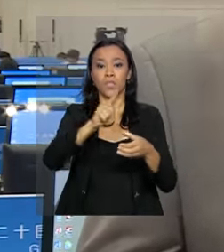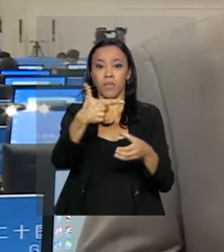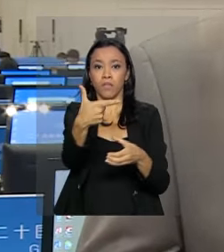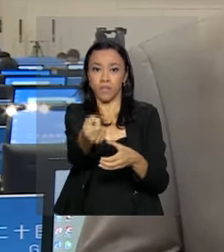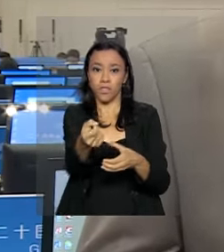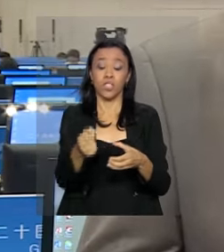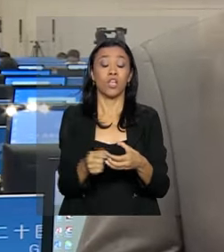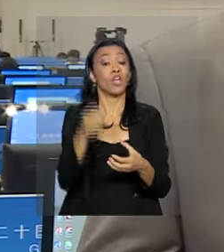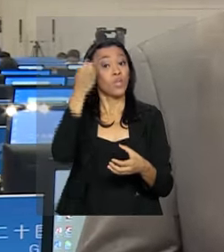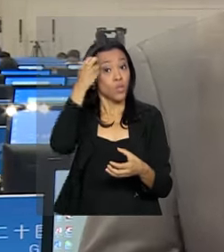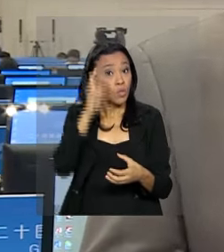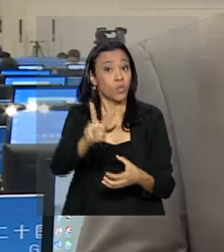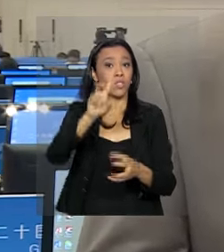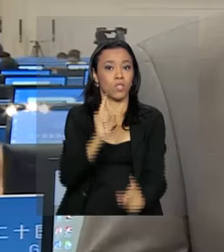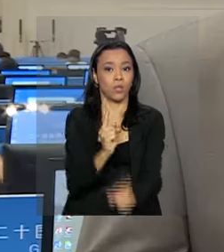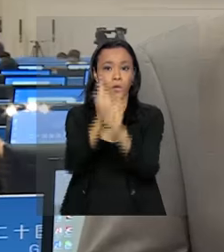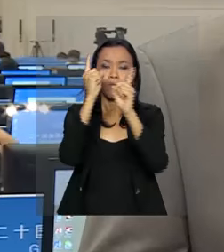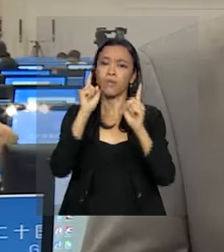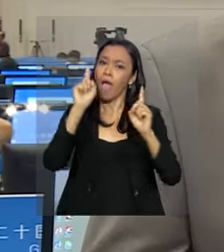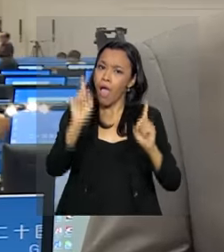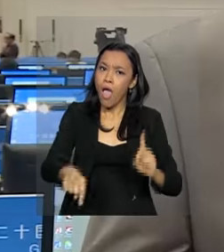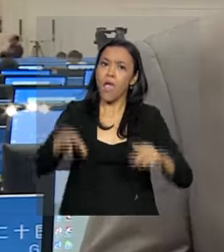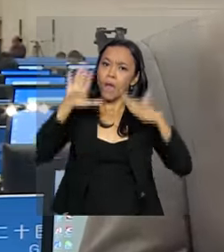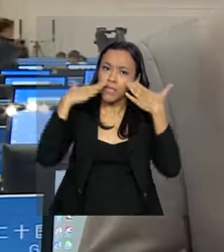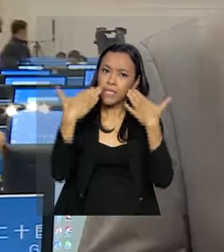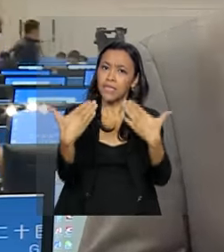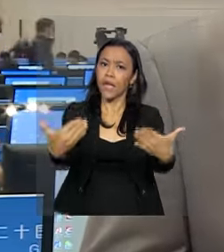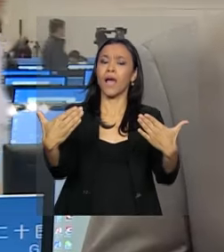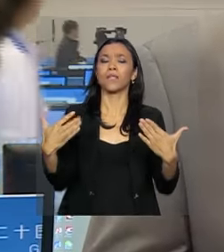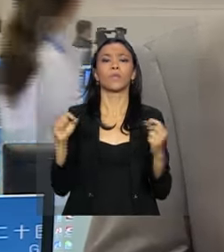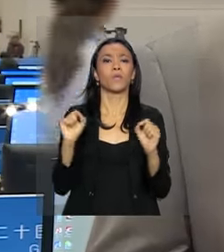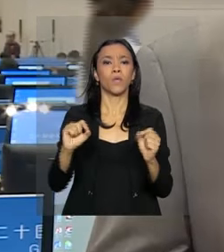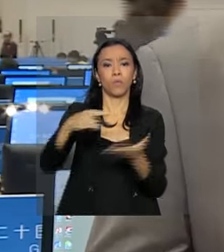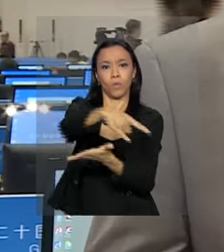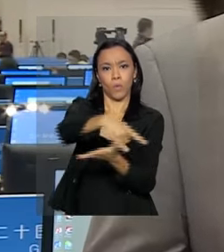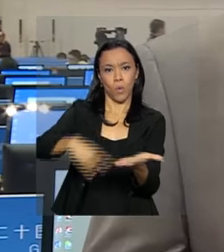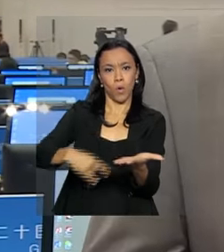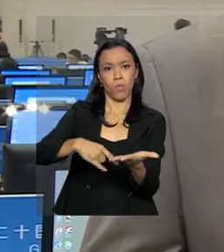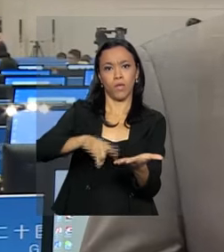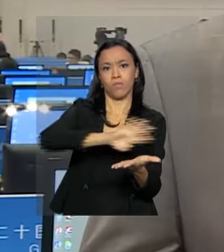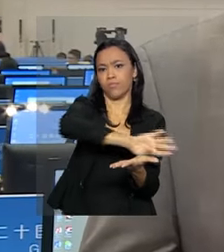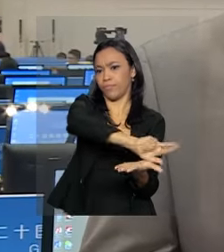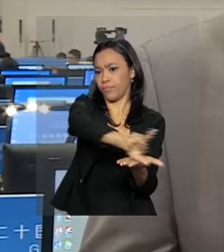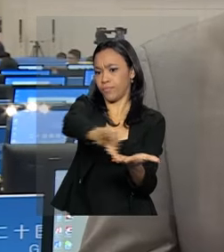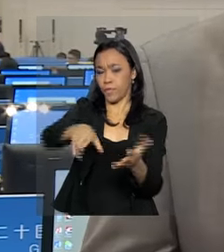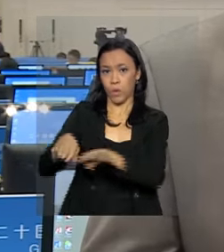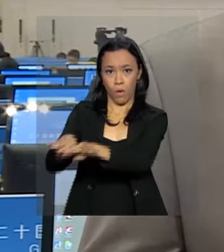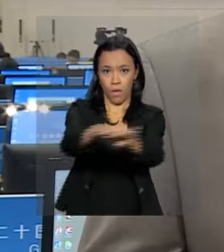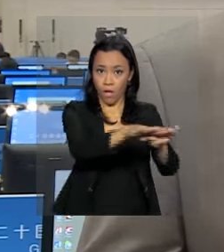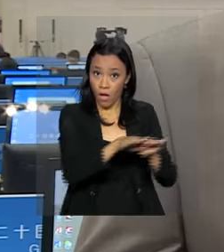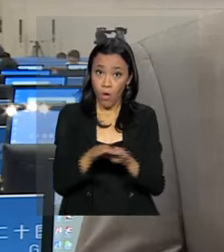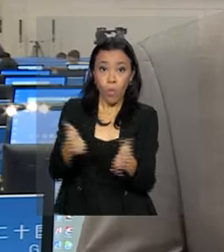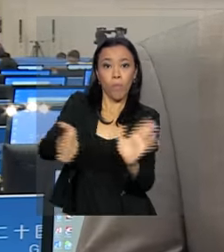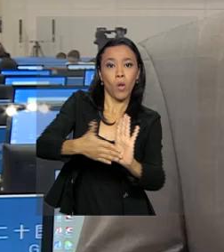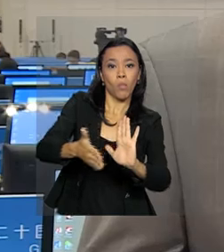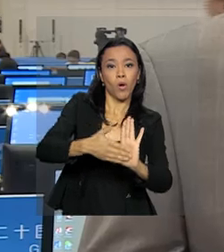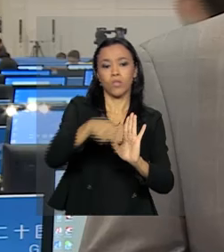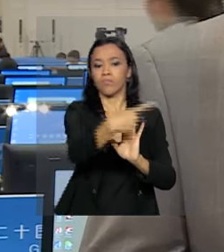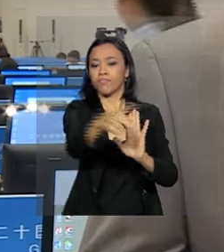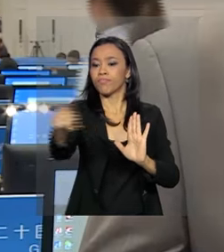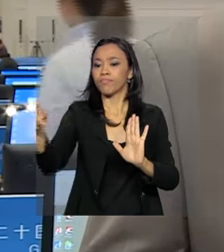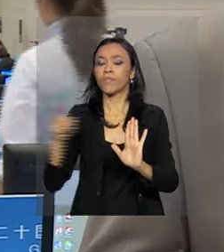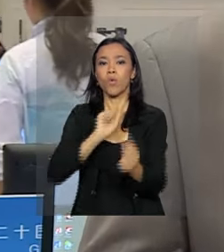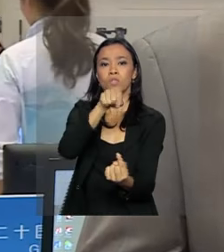dos dois dias de encontro, é apresentada uma declaração conjunta dos países, com medidas e propostas do grupo para o